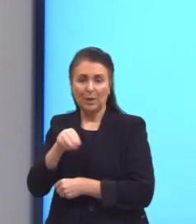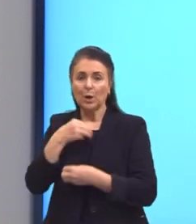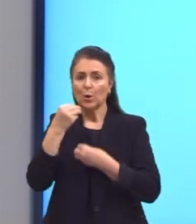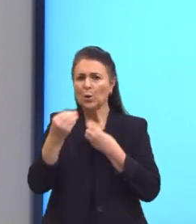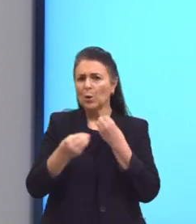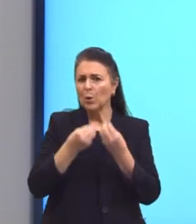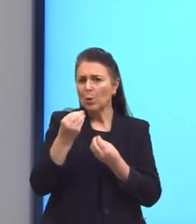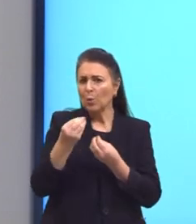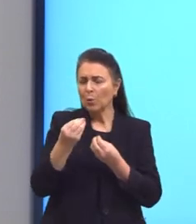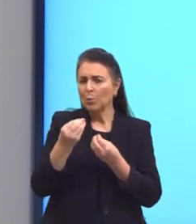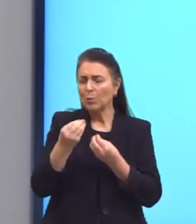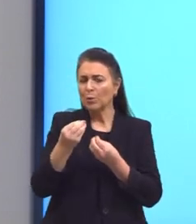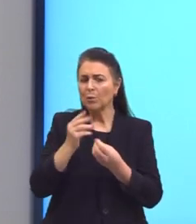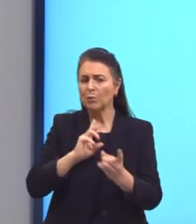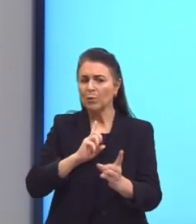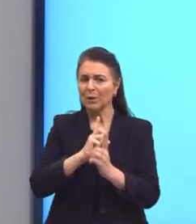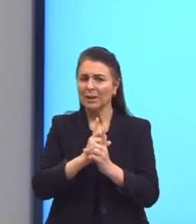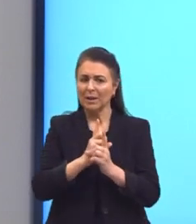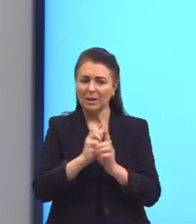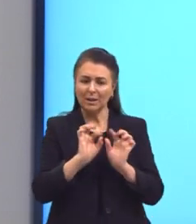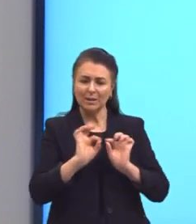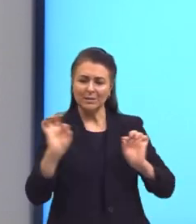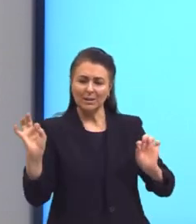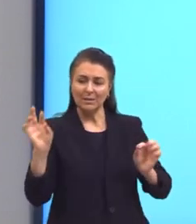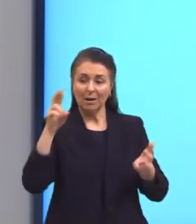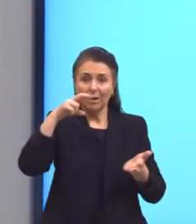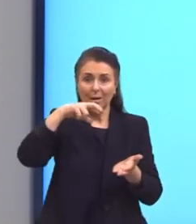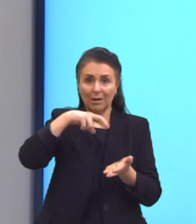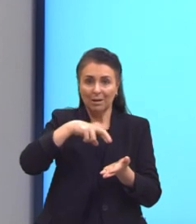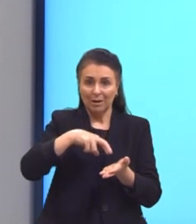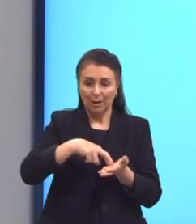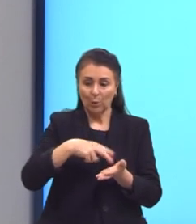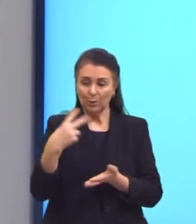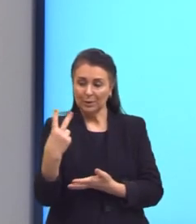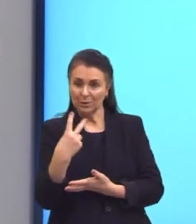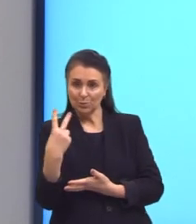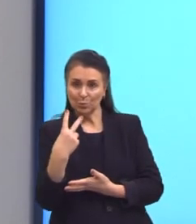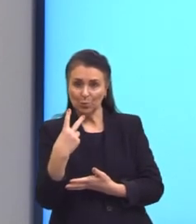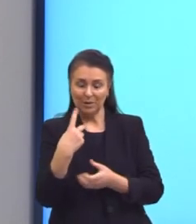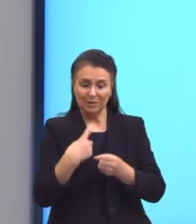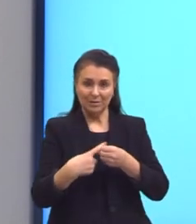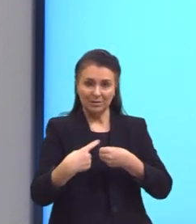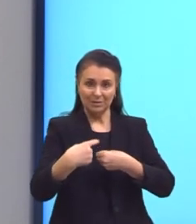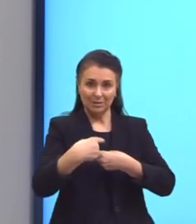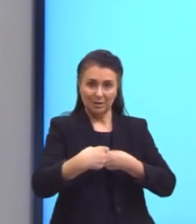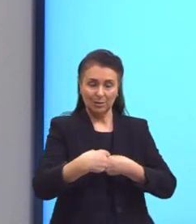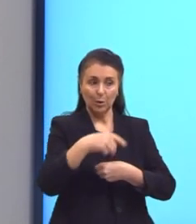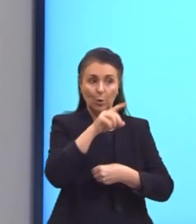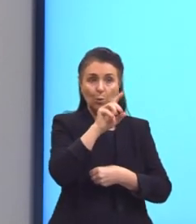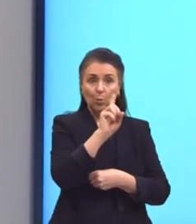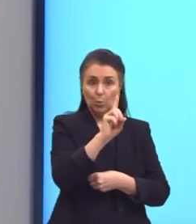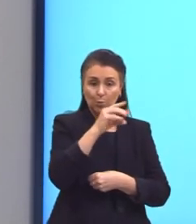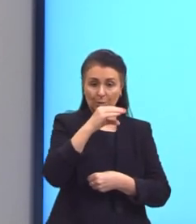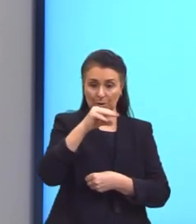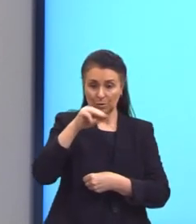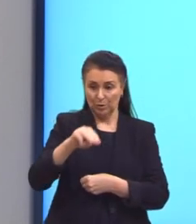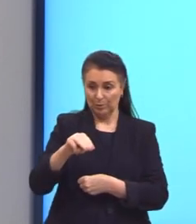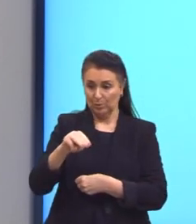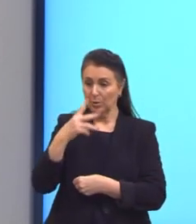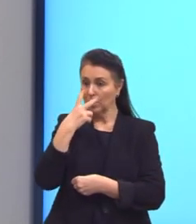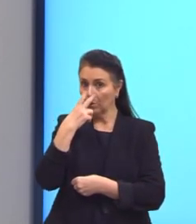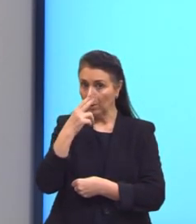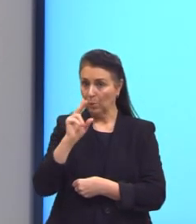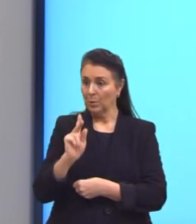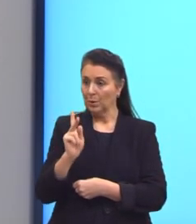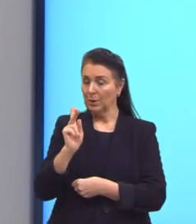é que eu vou chegar na distância real, né, dessas duas cidades? Bom, se cada um centímetro representa 500 quilômetros,